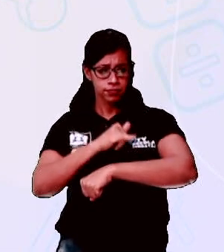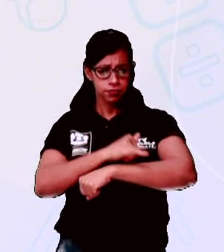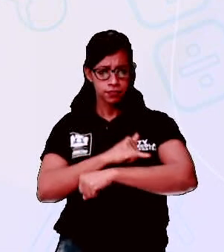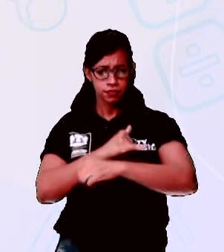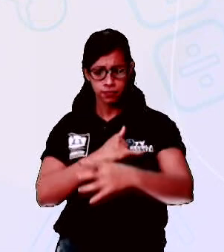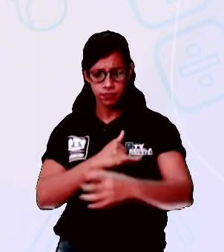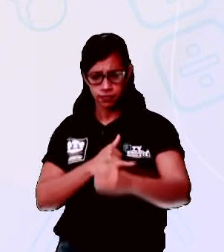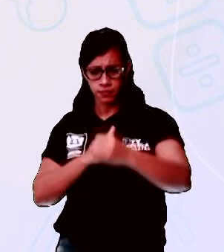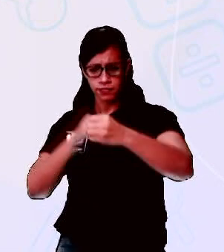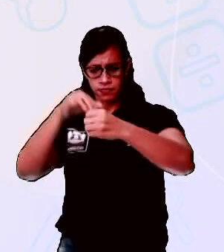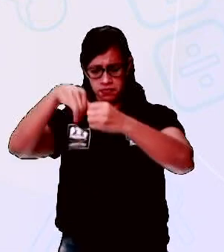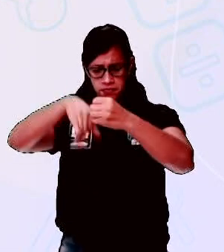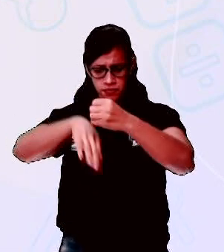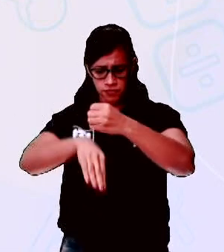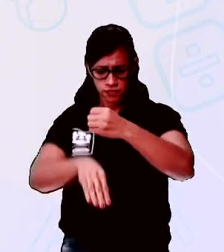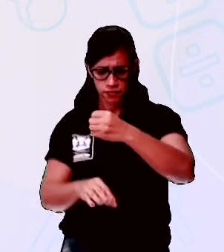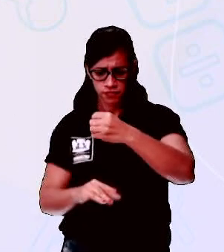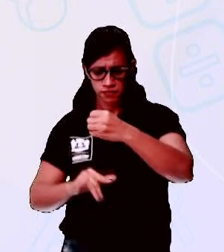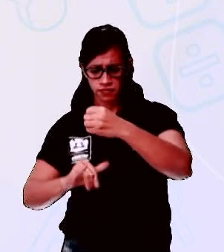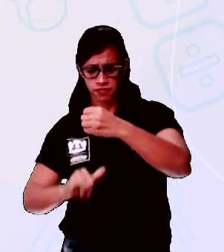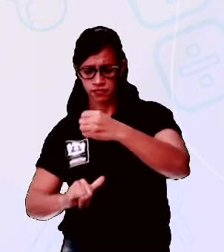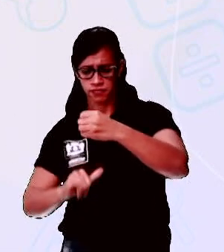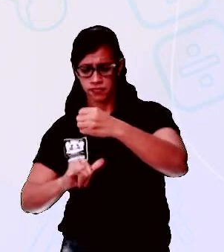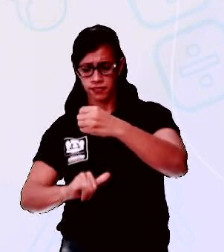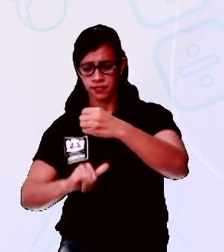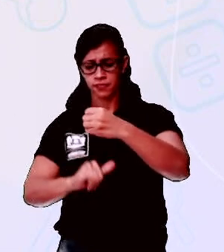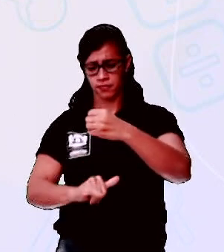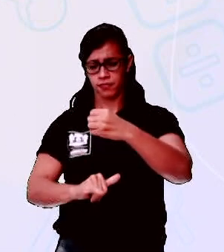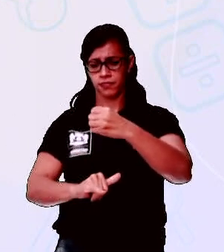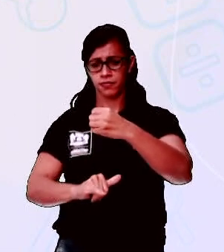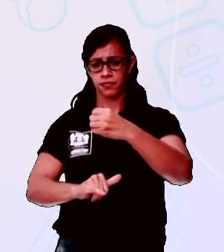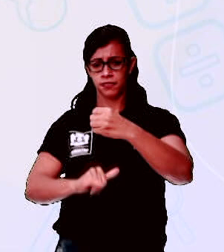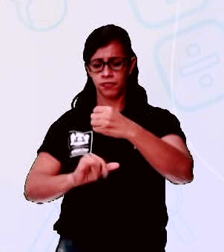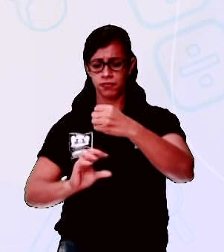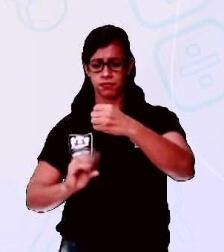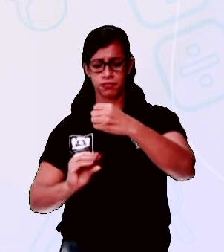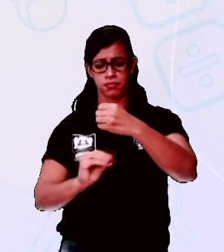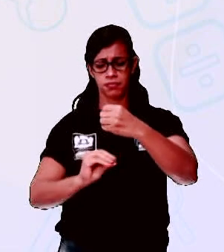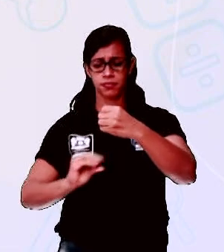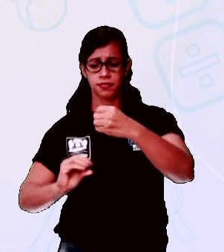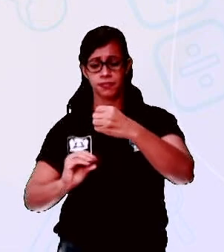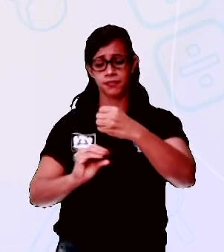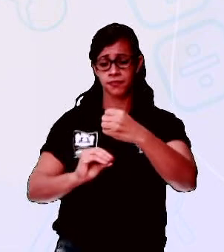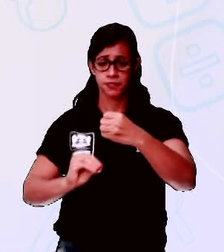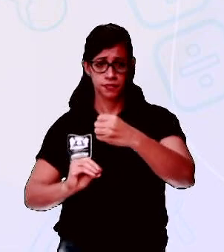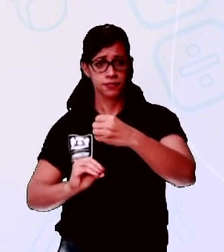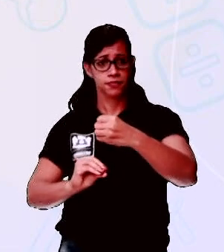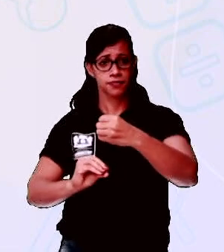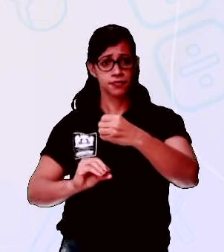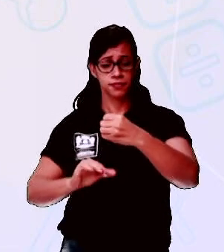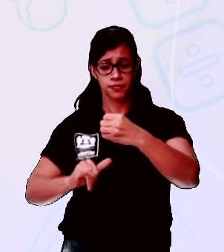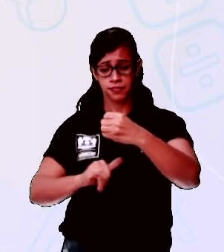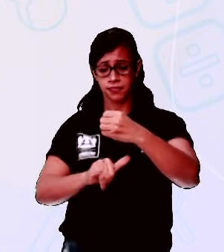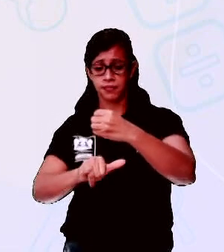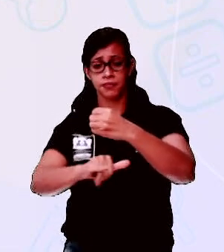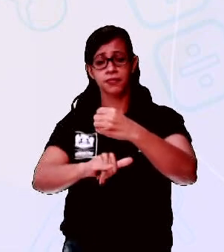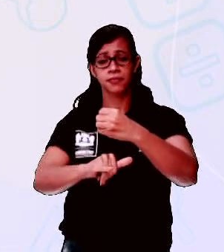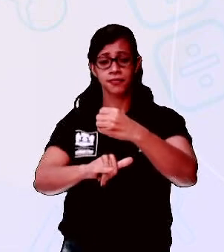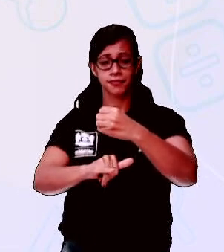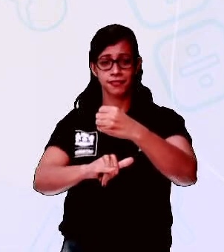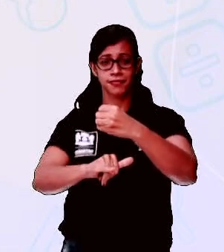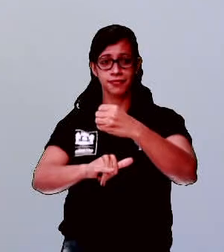O saco com o sapo dentro. O sapo batendo papo e o papo soltando o vento.